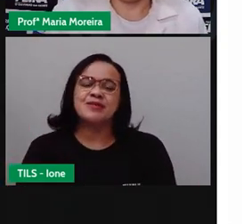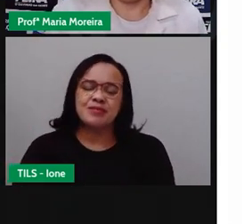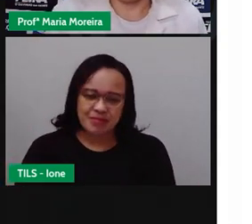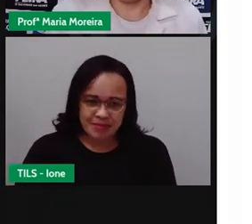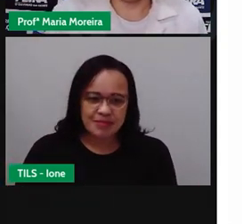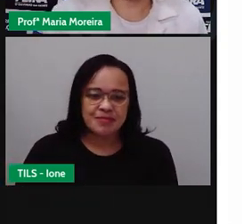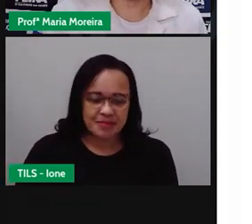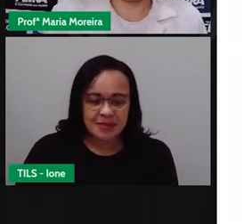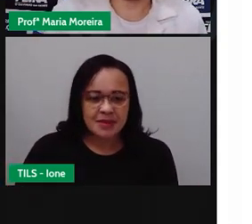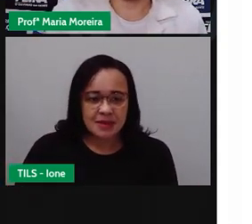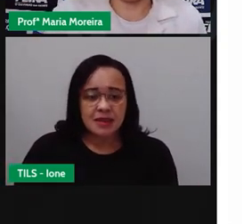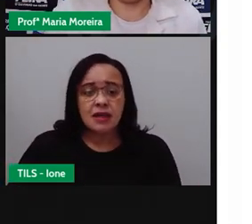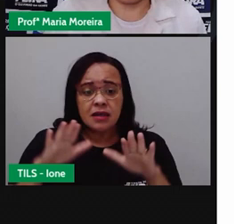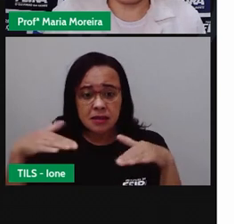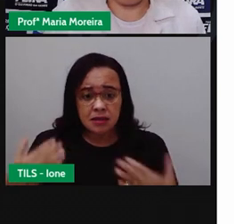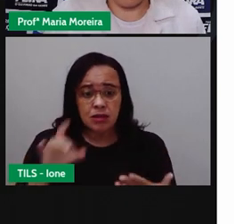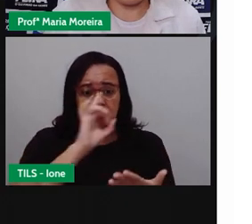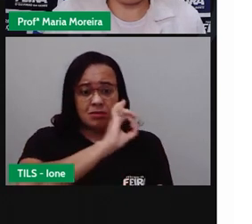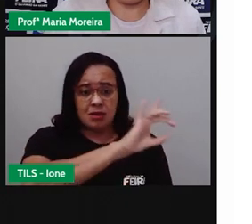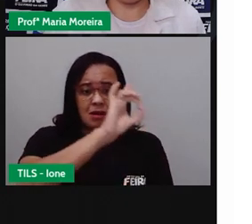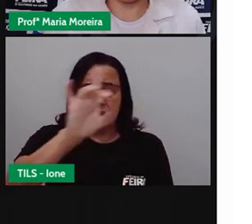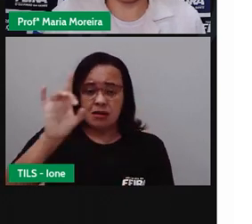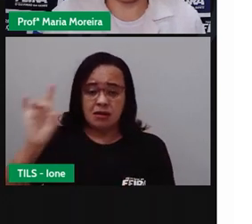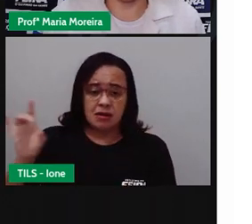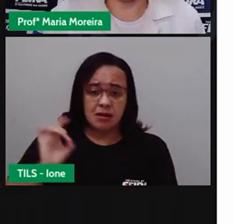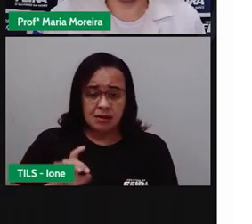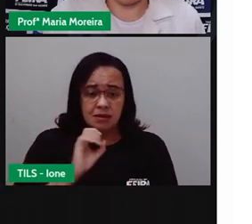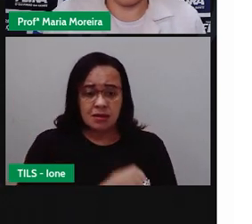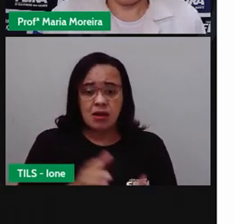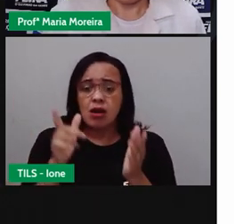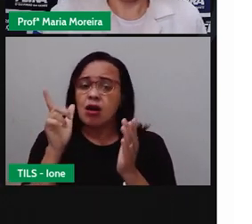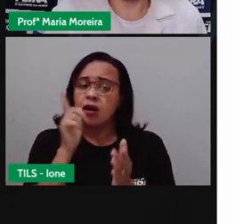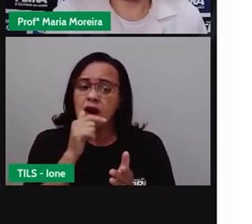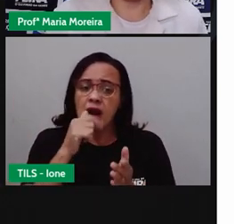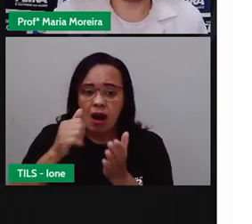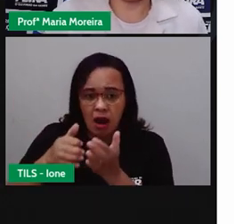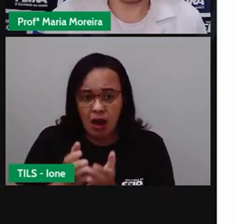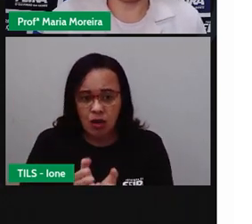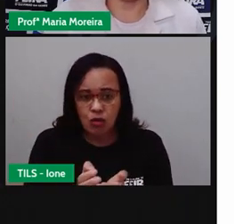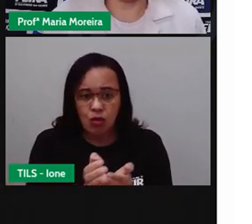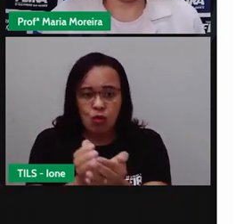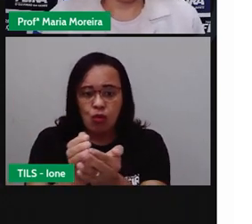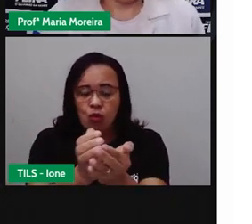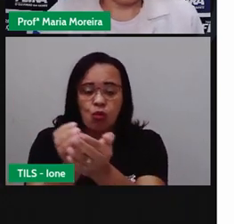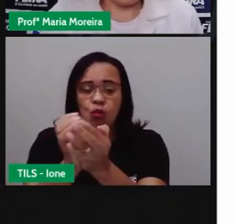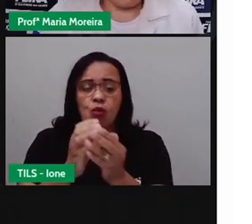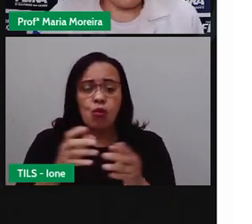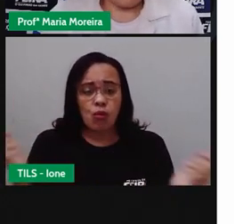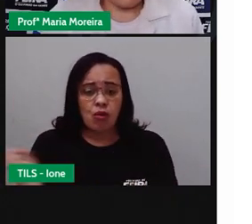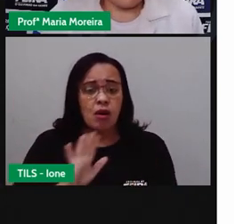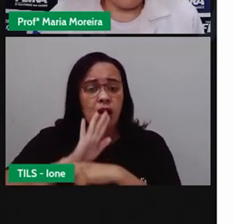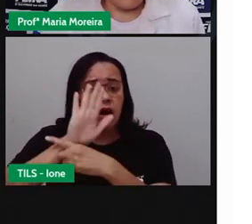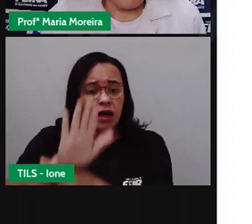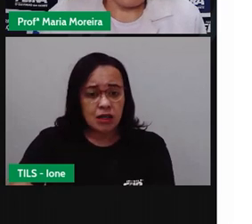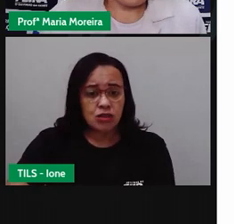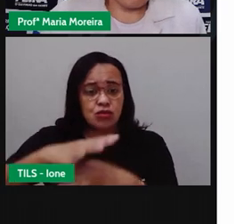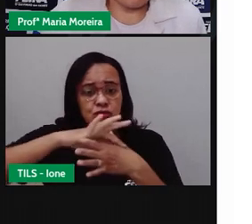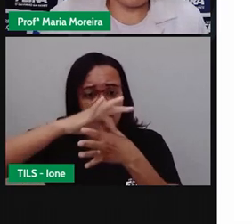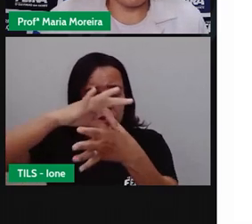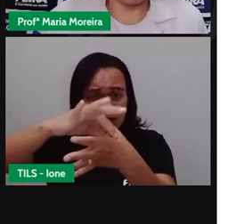esses meios de transporte aquático, eles são utilizados para o transporte de mercadoria e de pessoas.